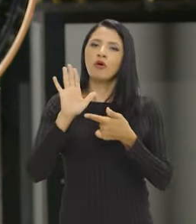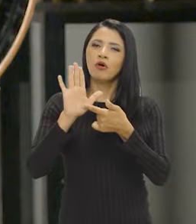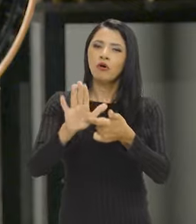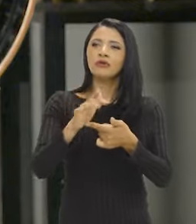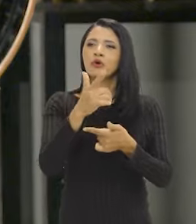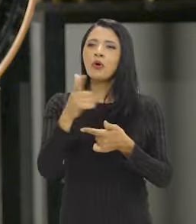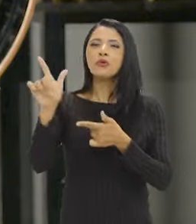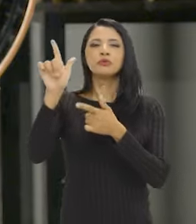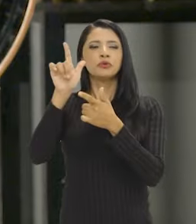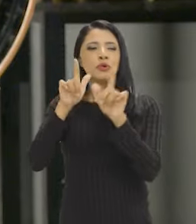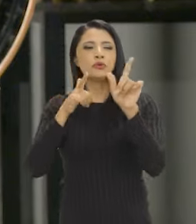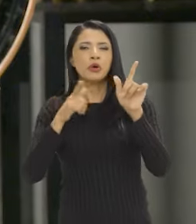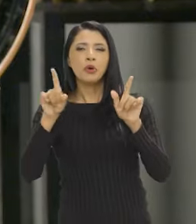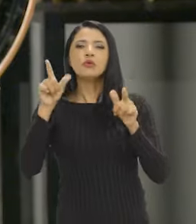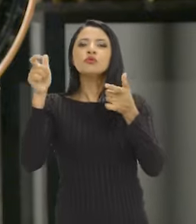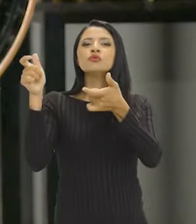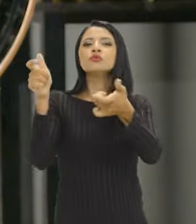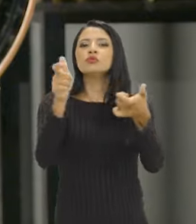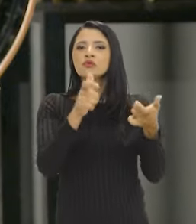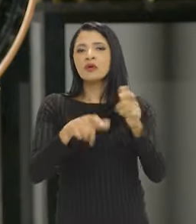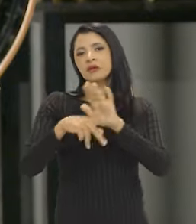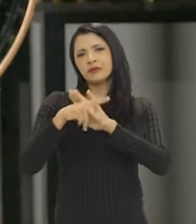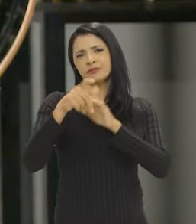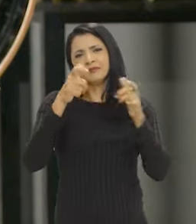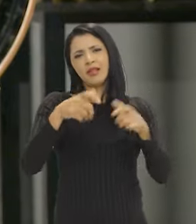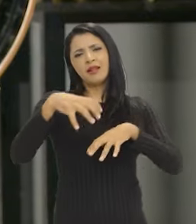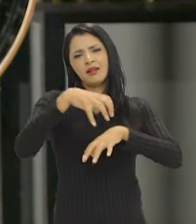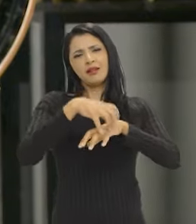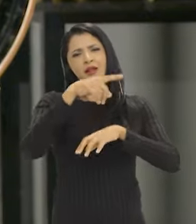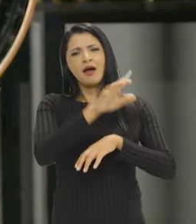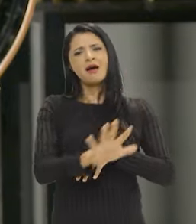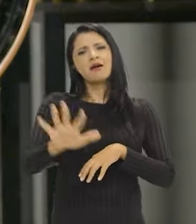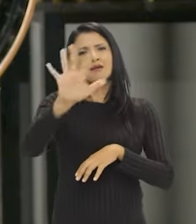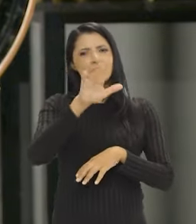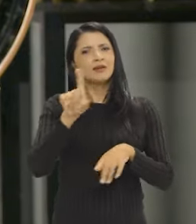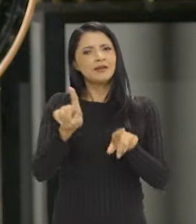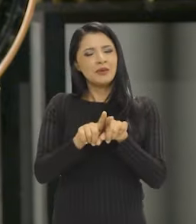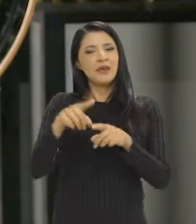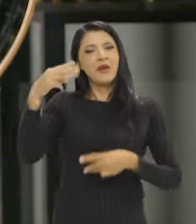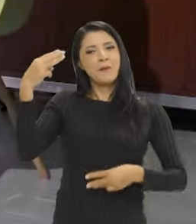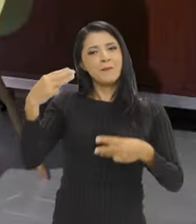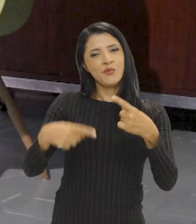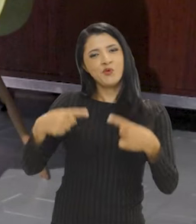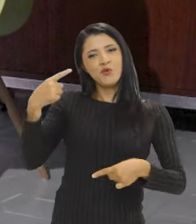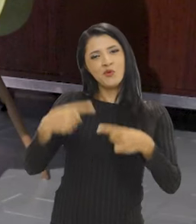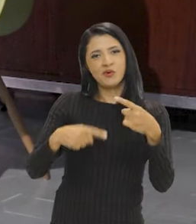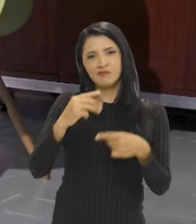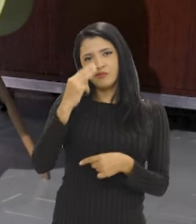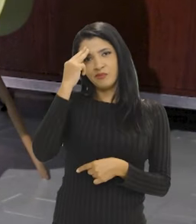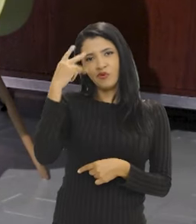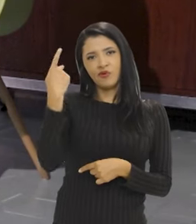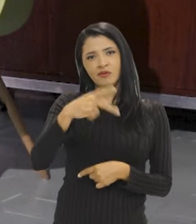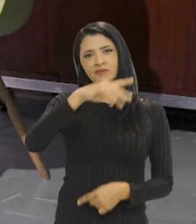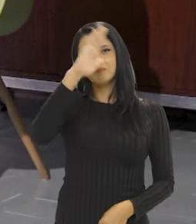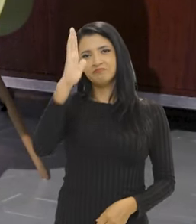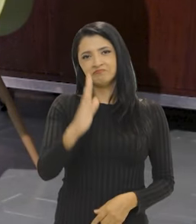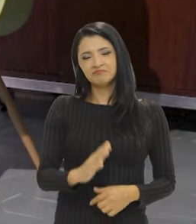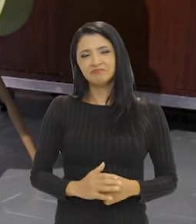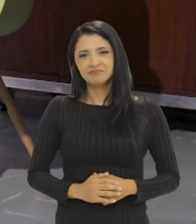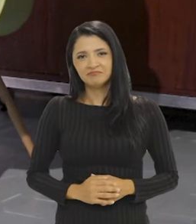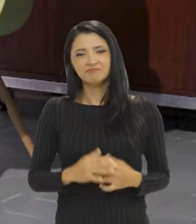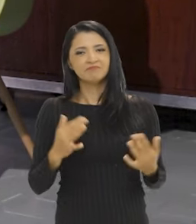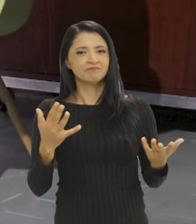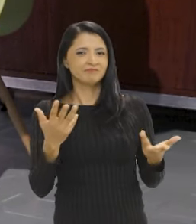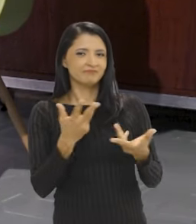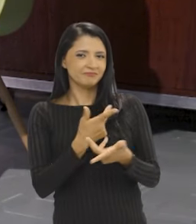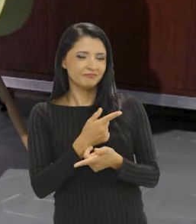ressoar para outras partes do próprio Arquivo Nacional e da política de memória no nosso país.